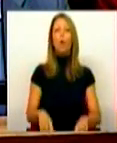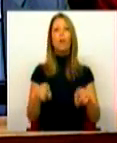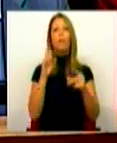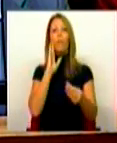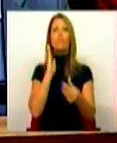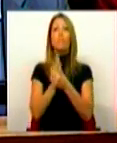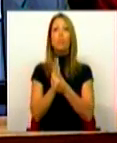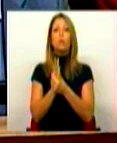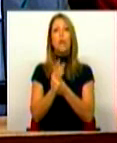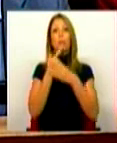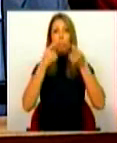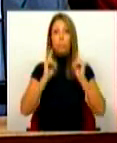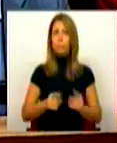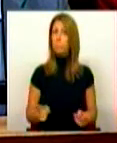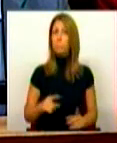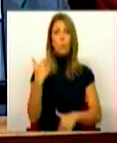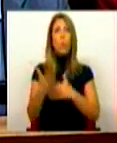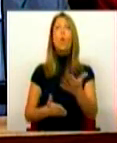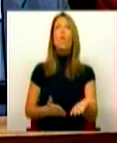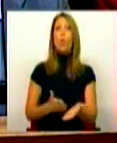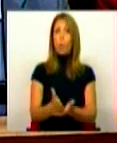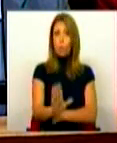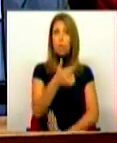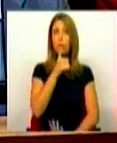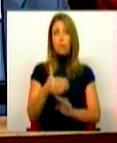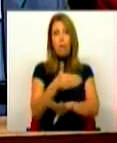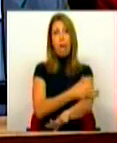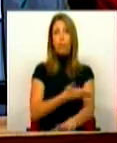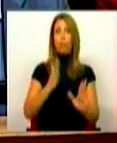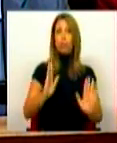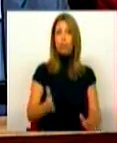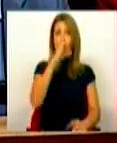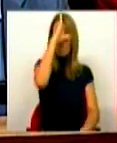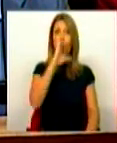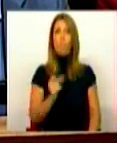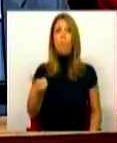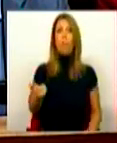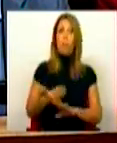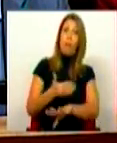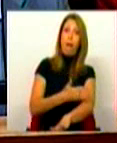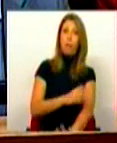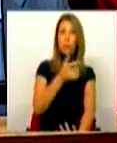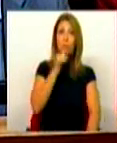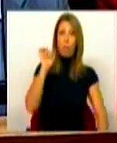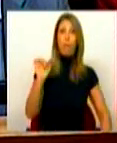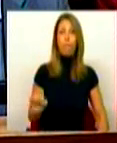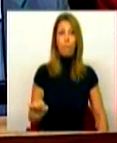continuidade à decisão que já tinha sido tomada pelo Governo anterior, pela